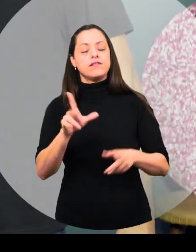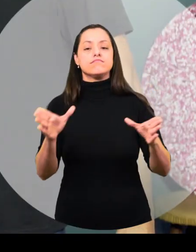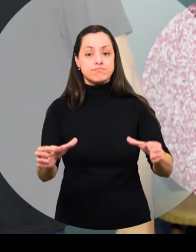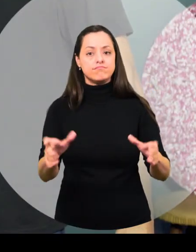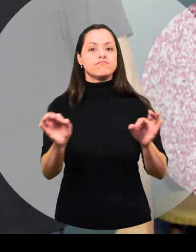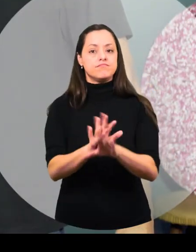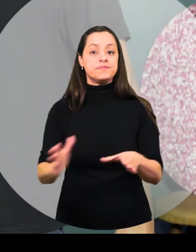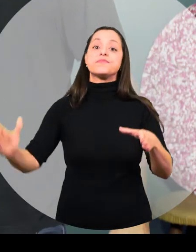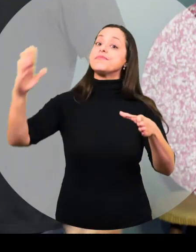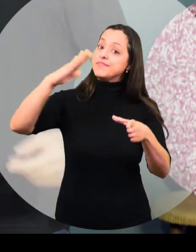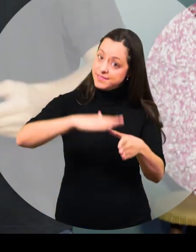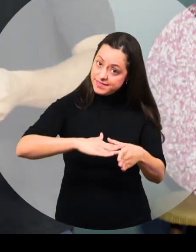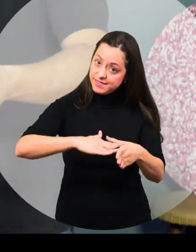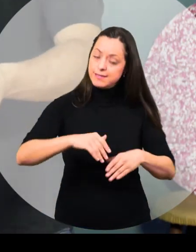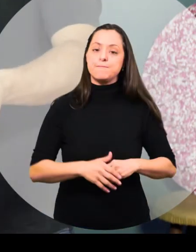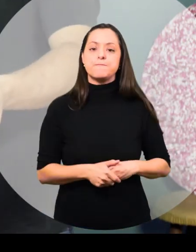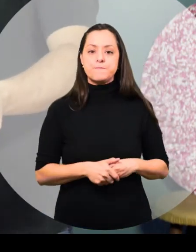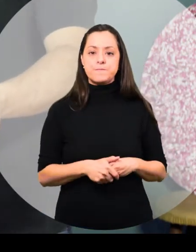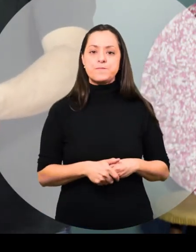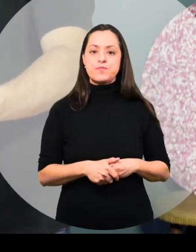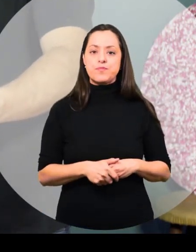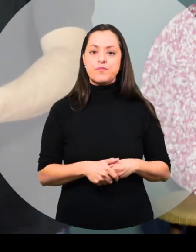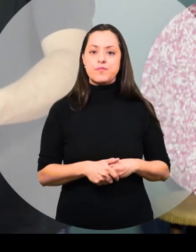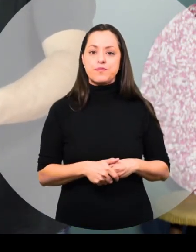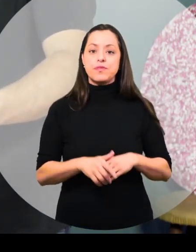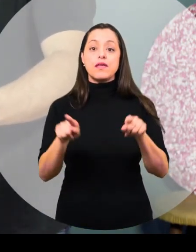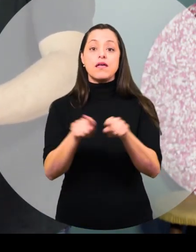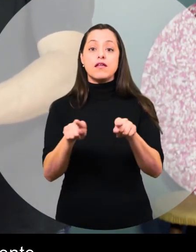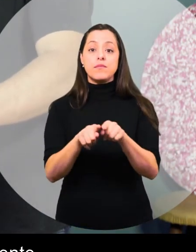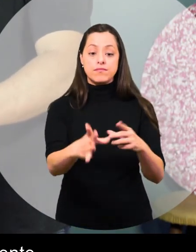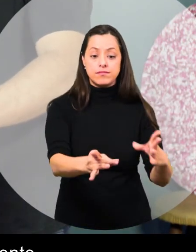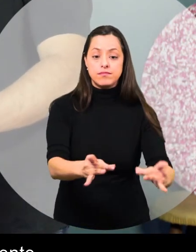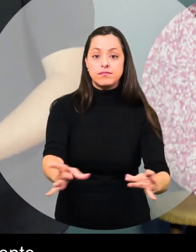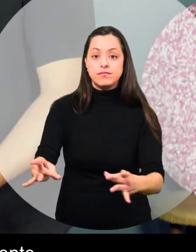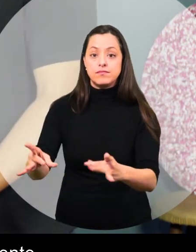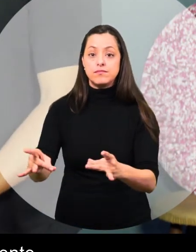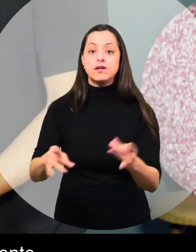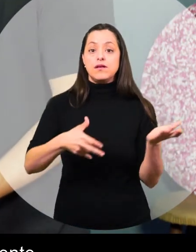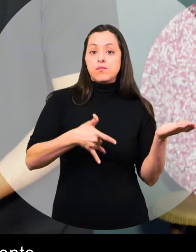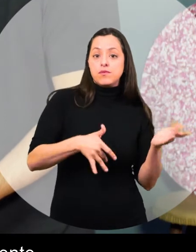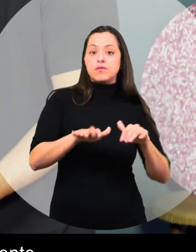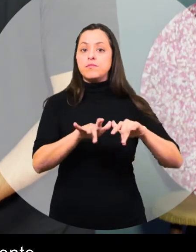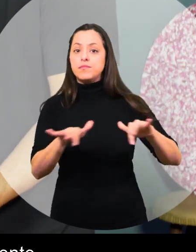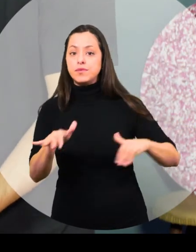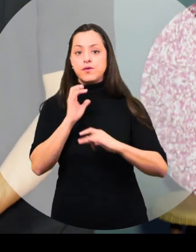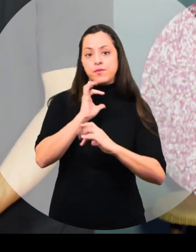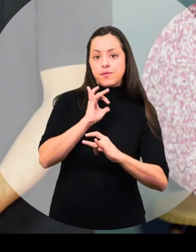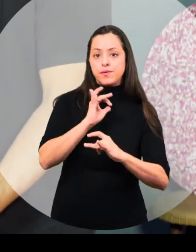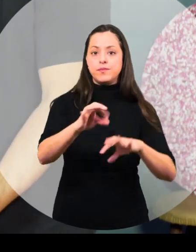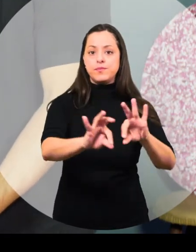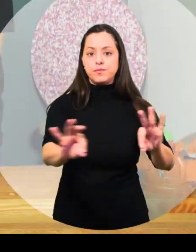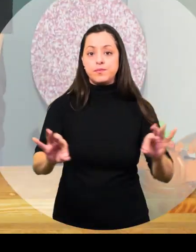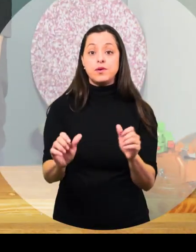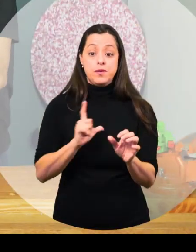gente vai colocar a tampa. Lara, encaixa a tampa sobre a caixa. E os instrumentos musicais aqui na parte da frente junto com os